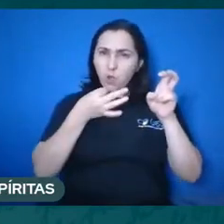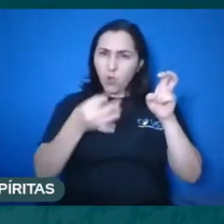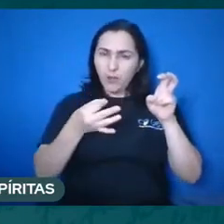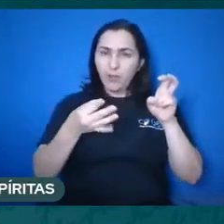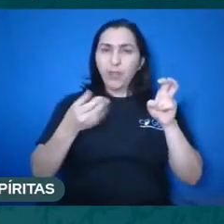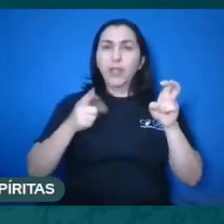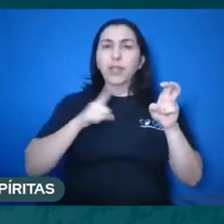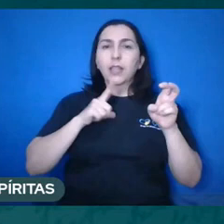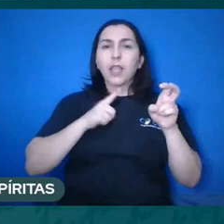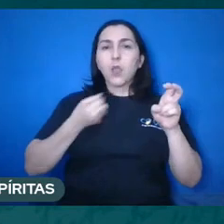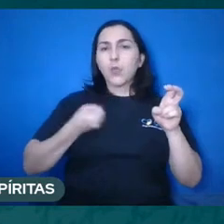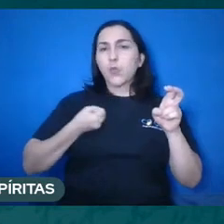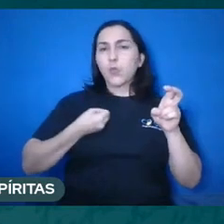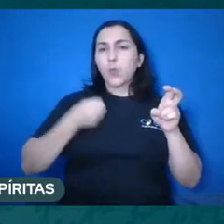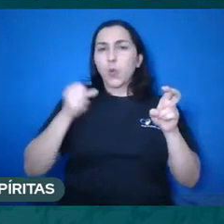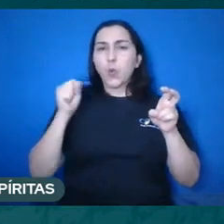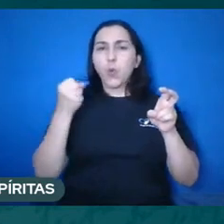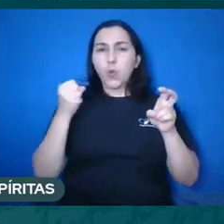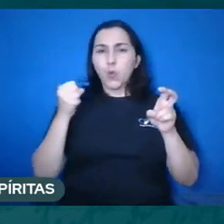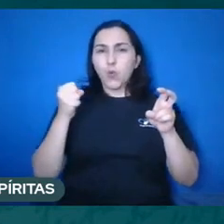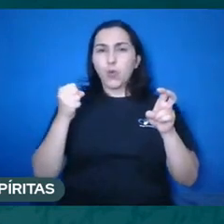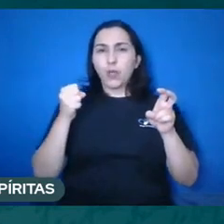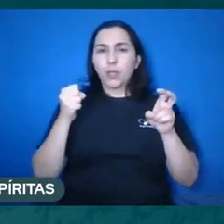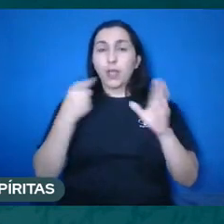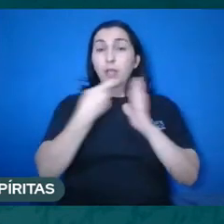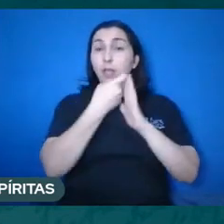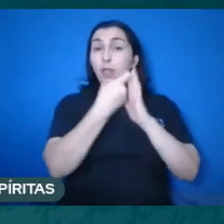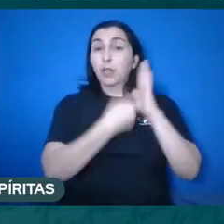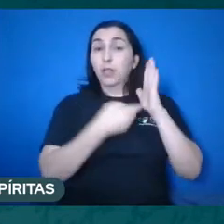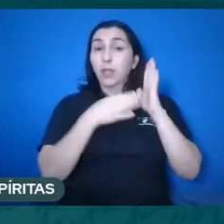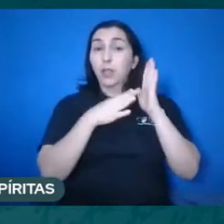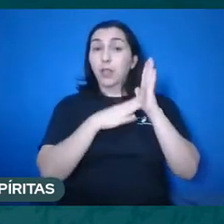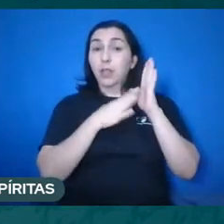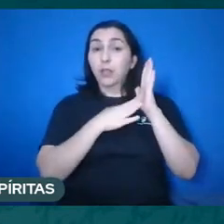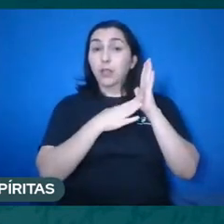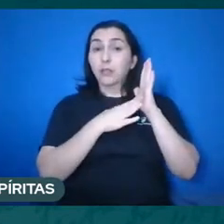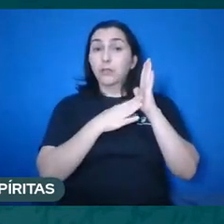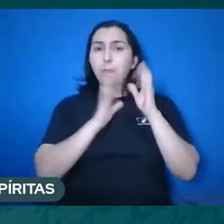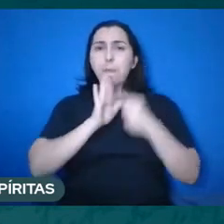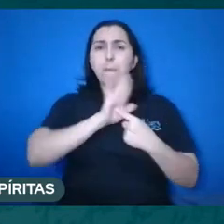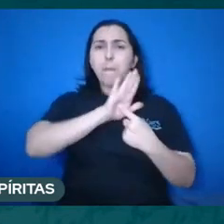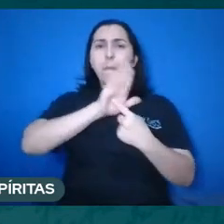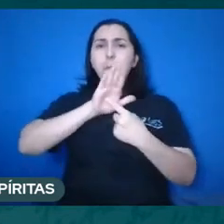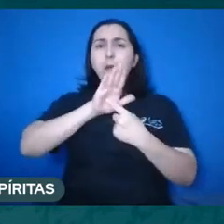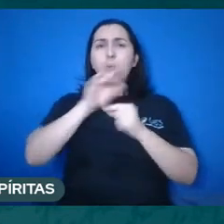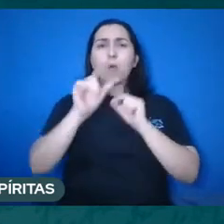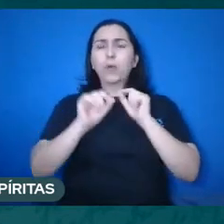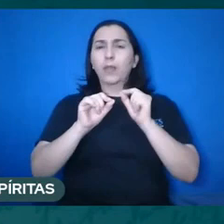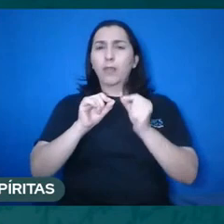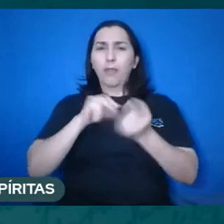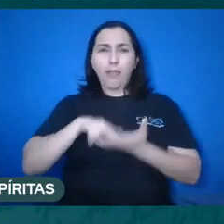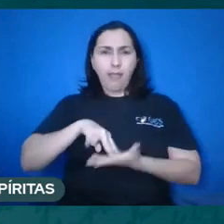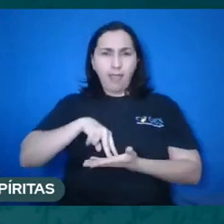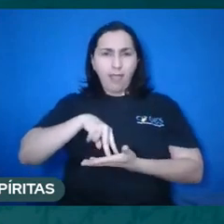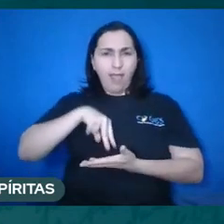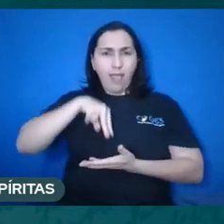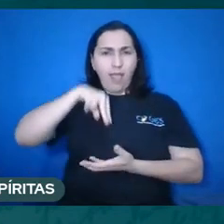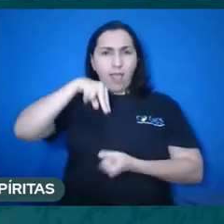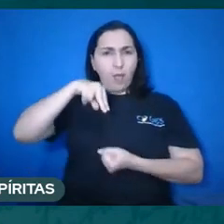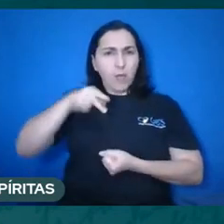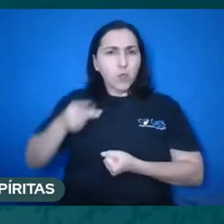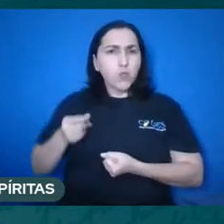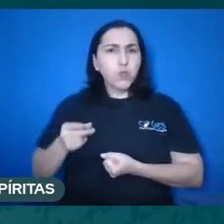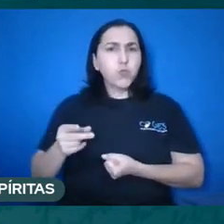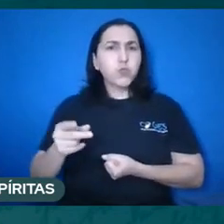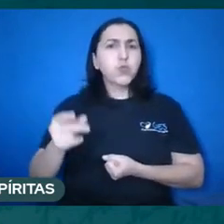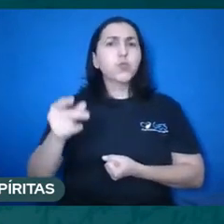oitavo. O texto que o Codificador nos coloca é o seguinte. Se a alma é imaterial, tem de